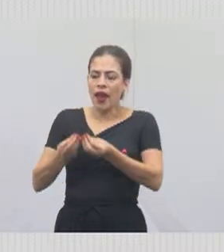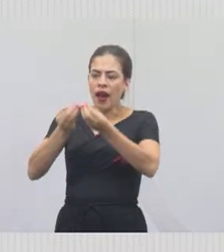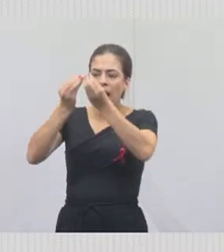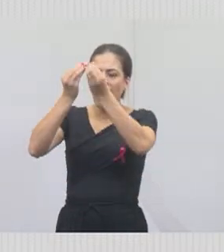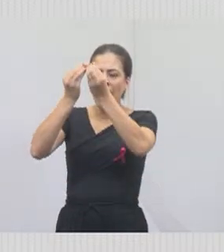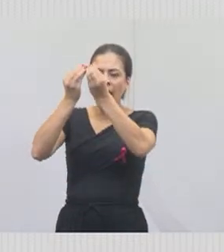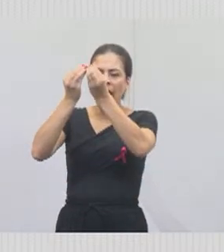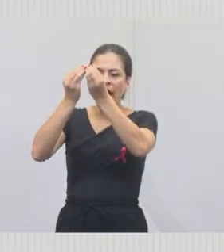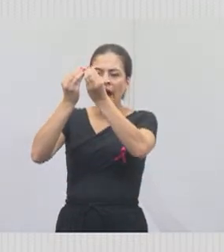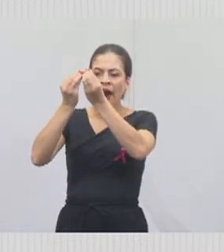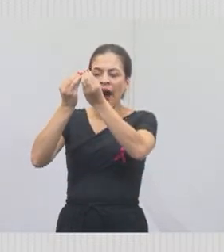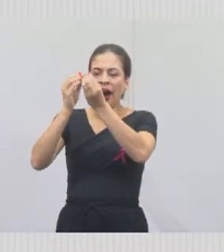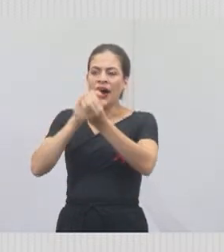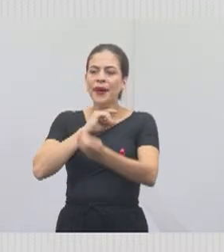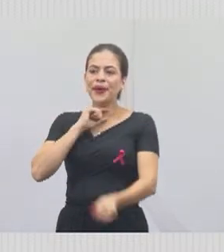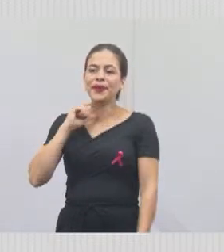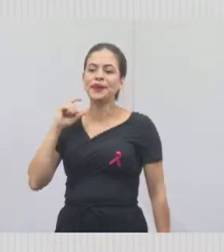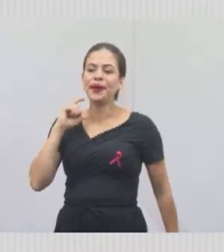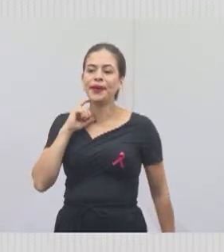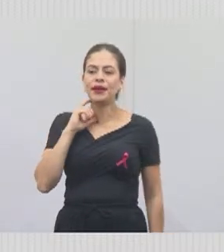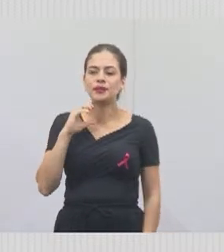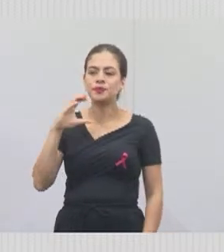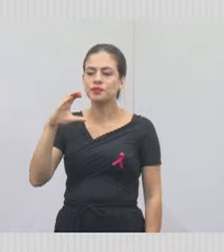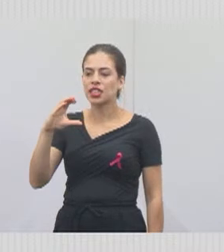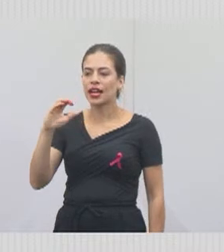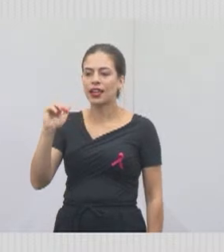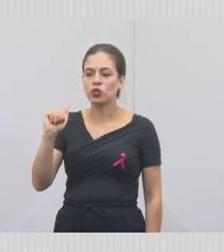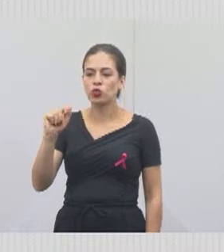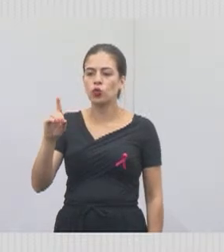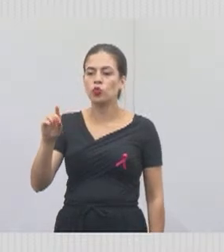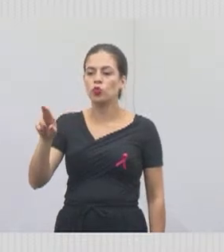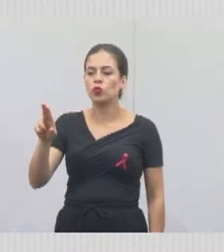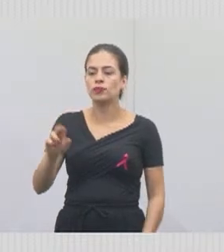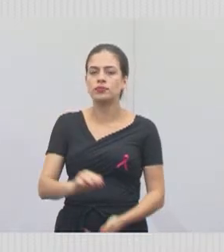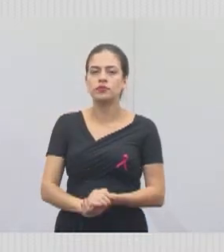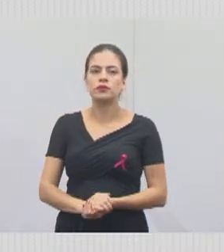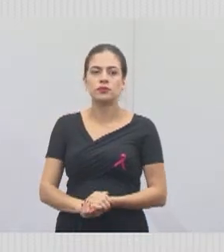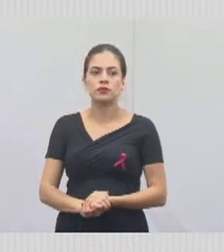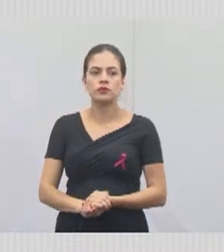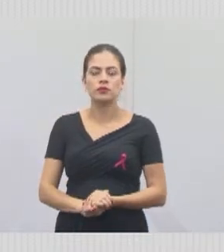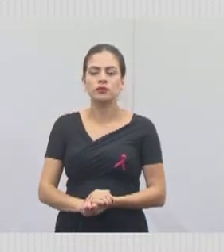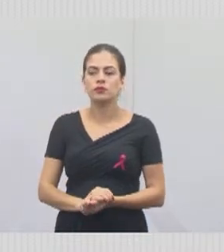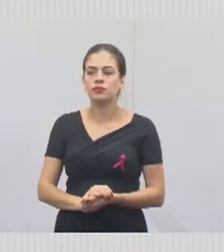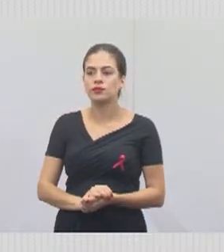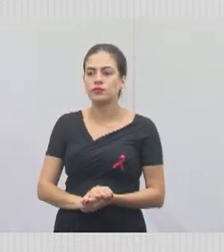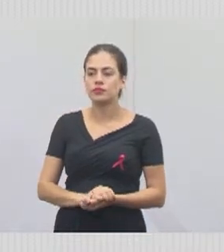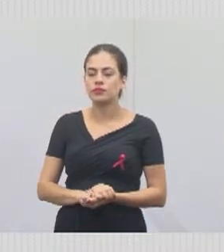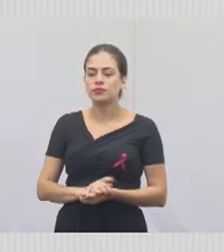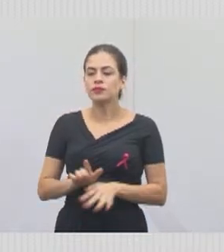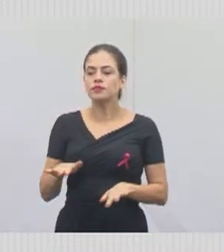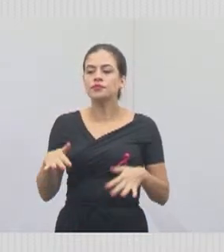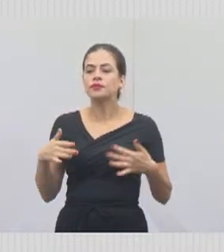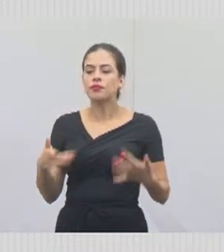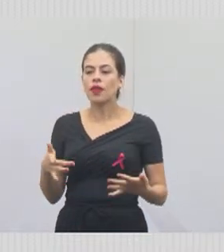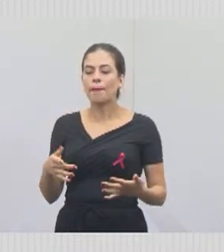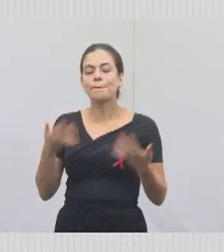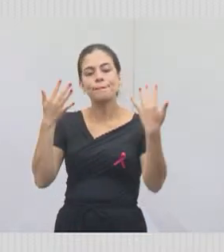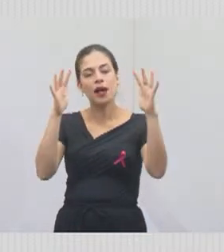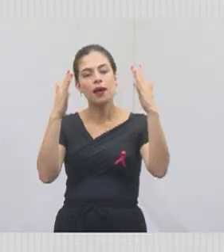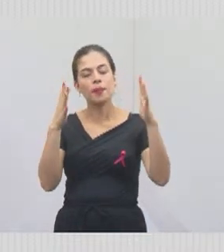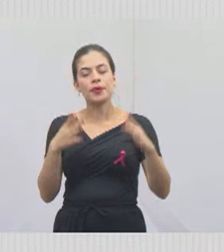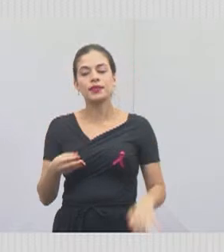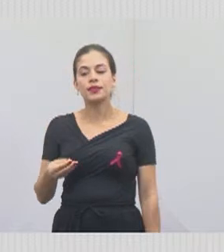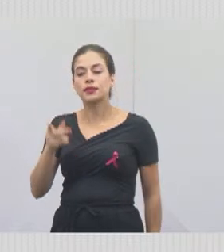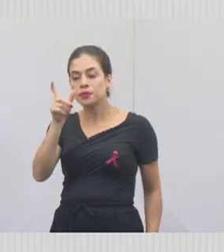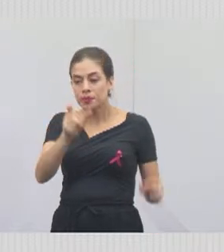celebrada pelo padre Carlos Eduardo, nessa oportunidade. Então, parabéns aí, os moradores daquela região, por